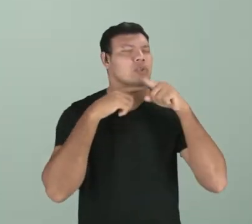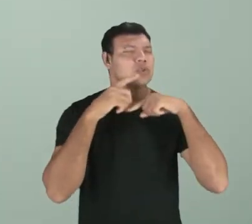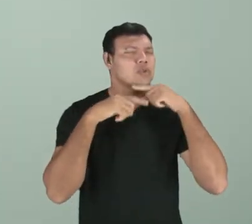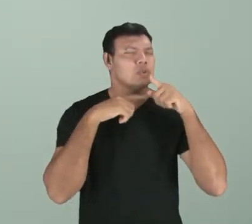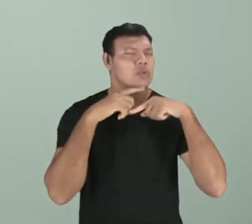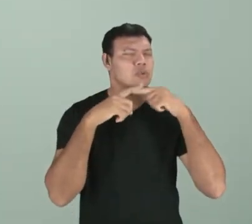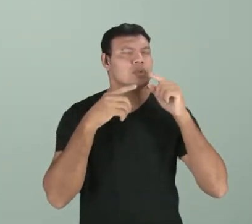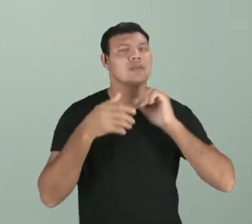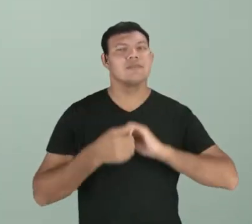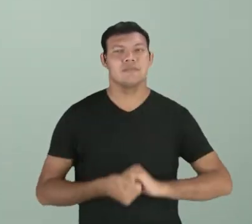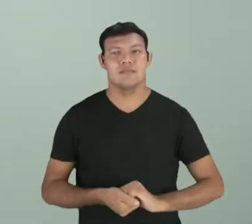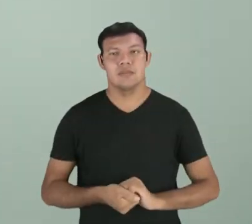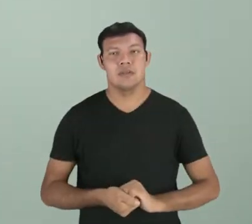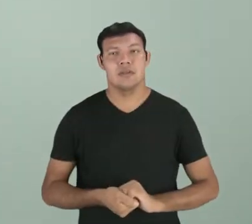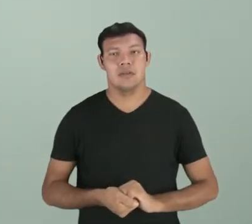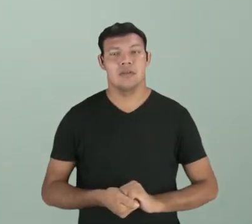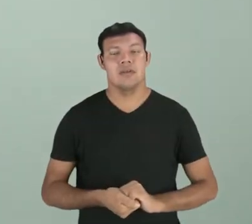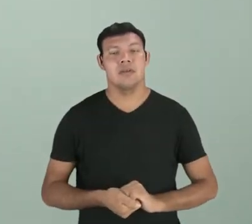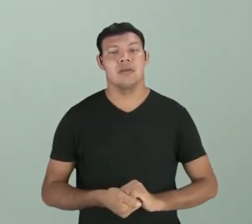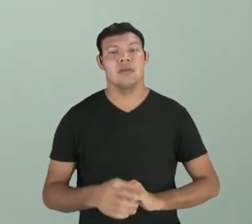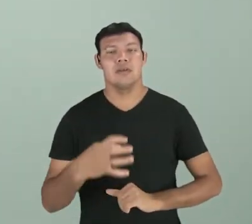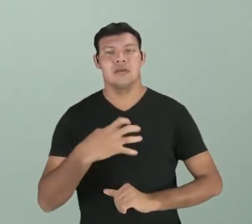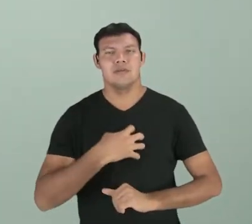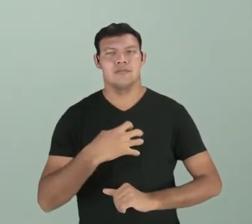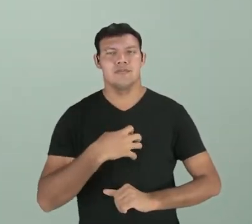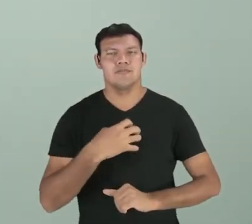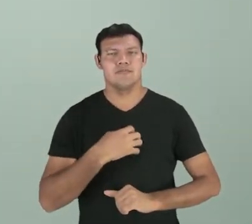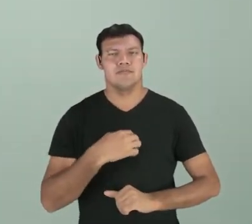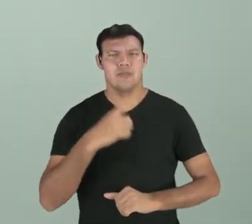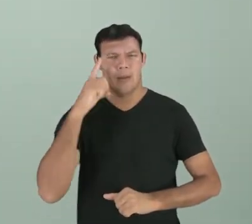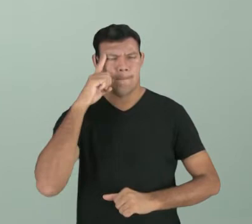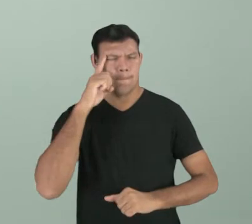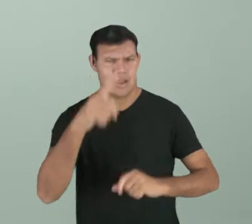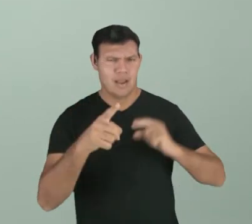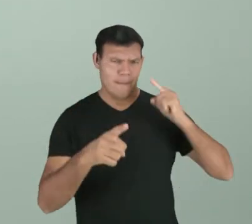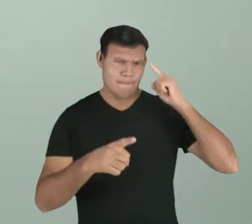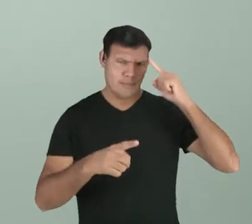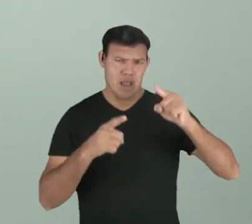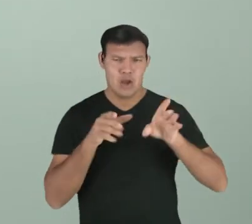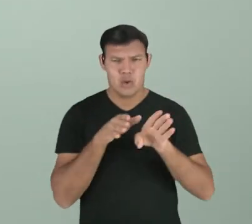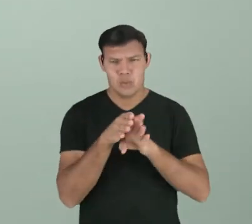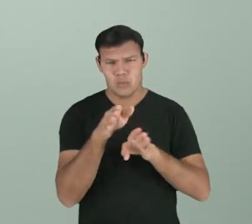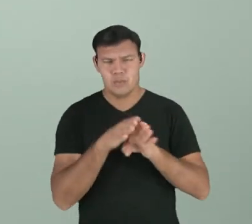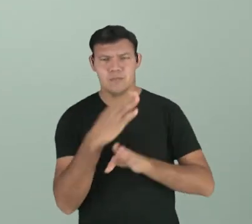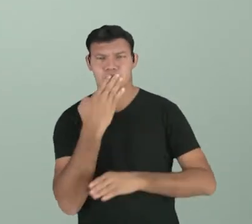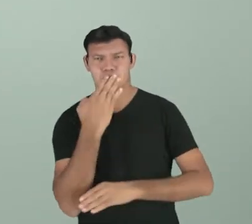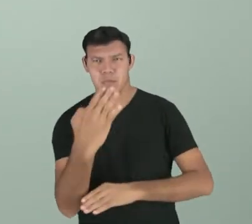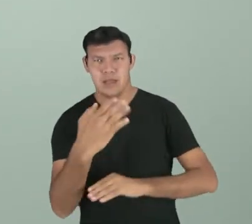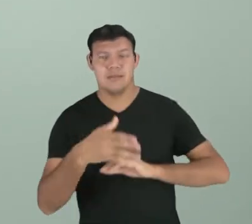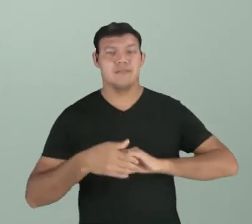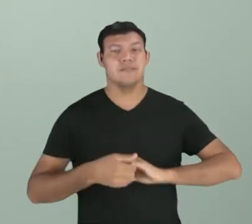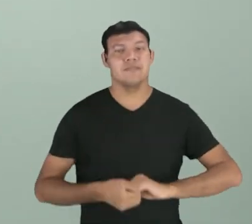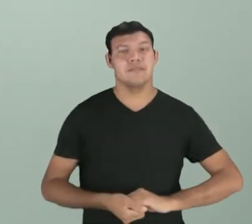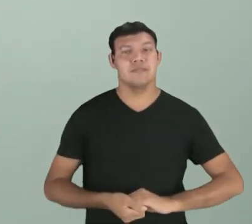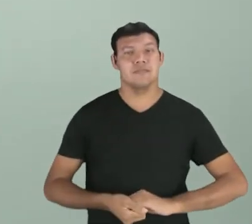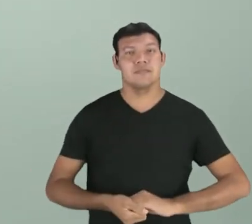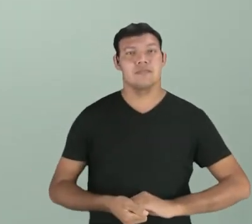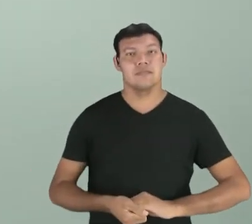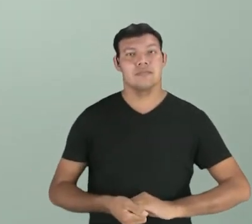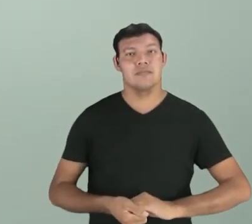verbal indica dúvida, incerteza. E modo imperativo, quando indica ordem, pedido, conselho.